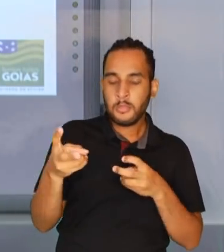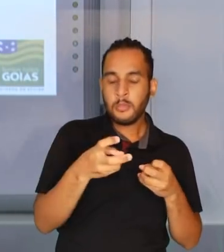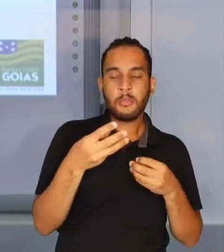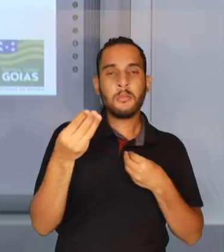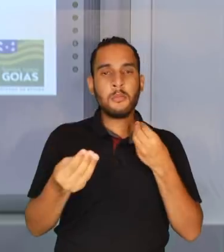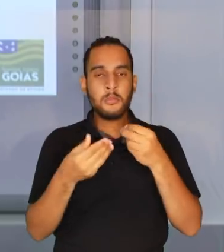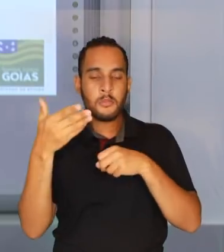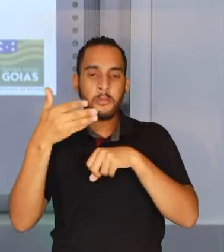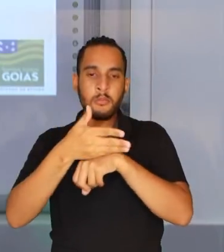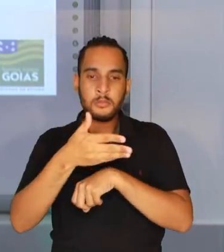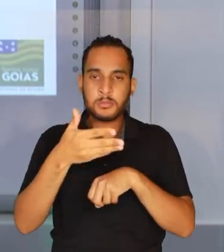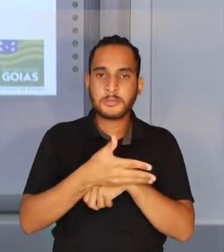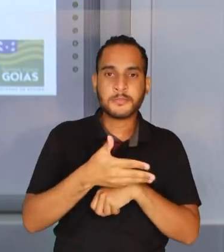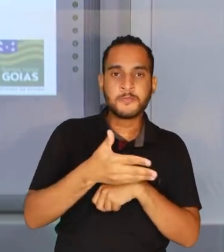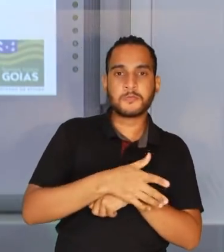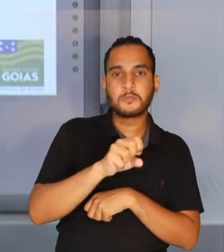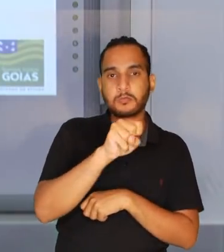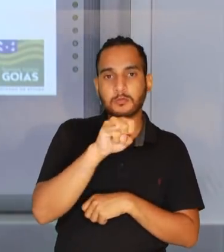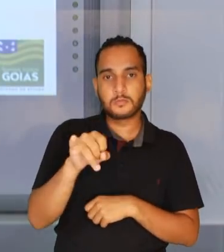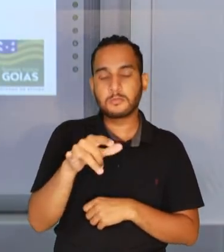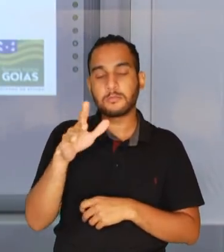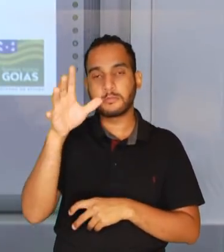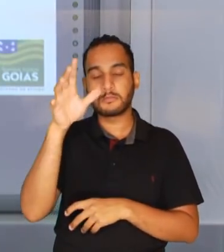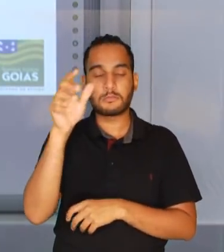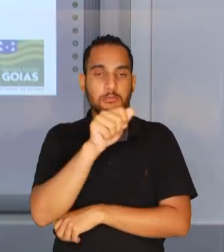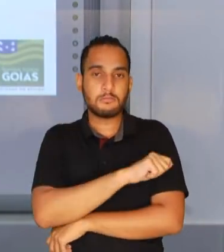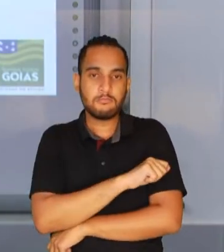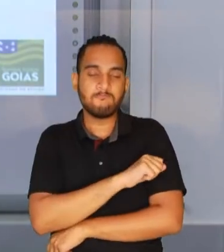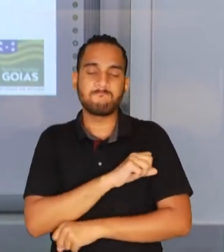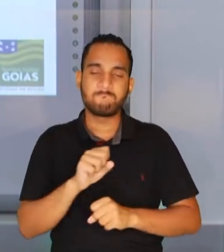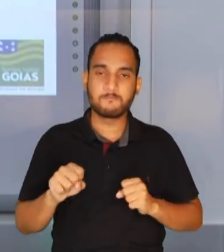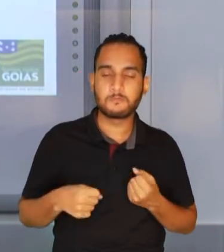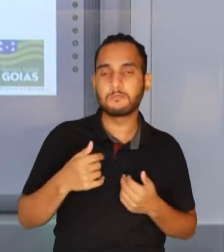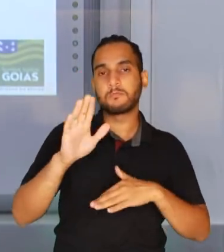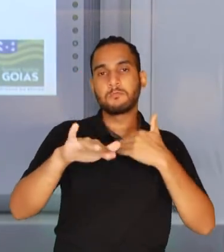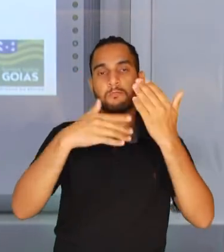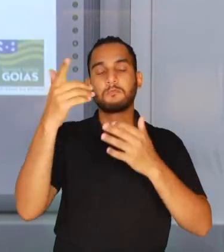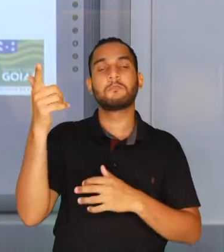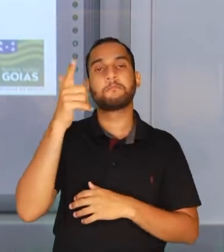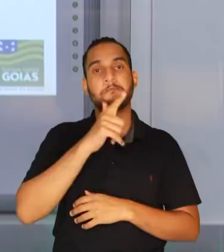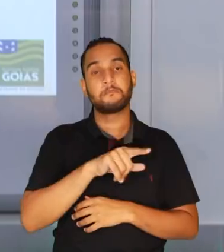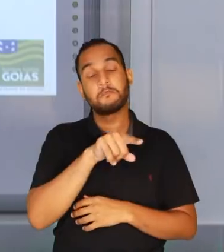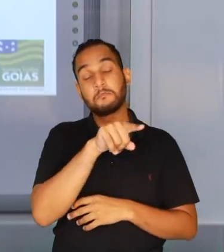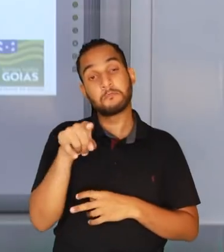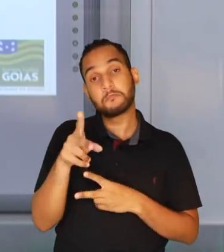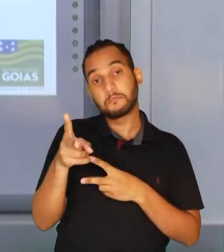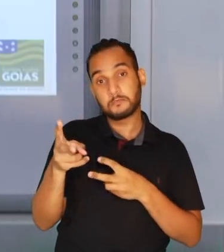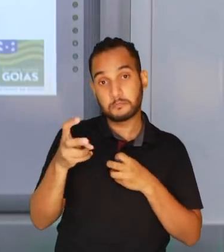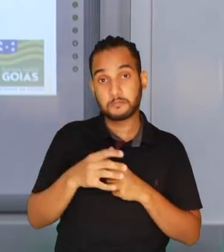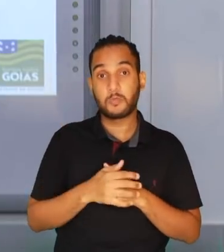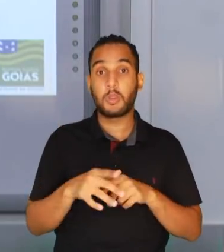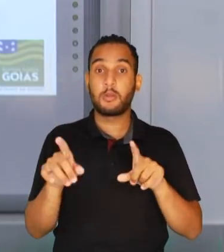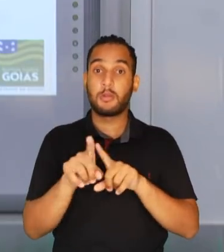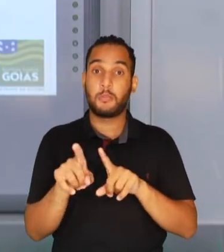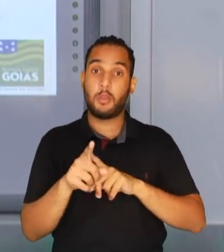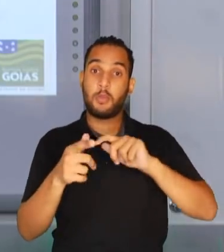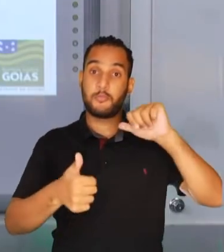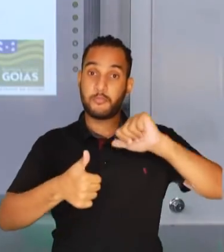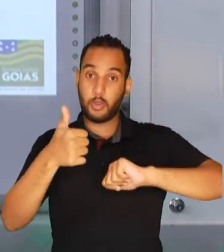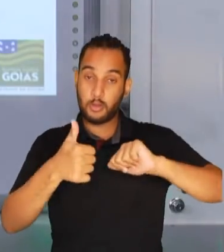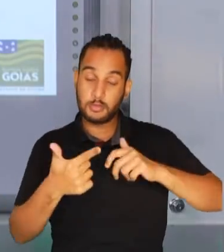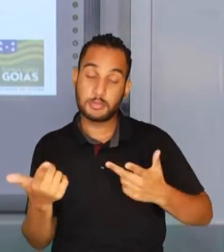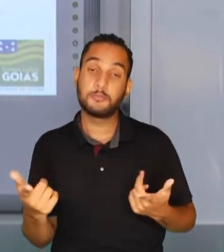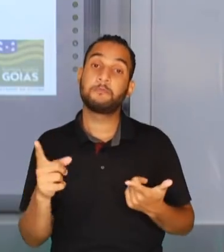por meio da observação, da participação, do desempenho dos estudantes durante a aula, por meio das